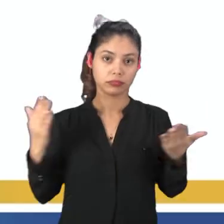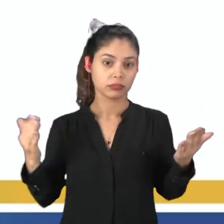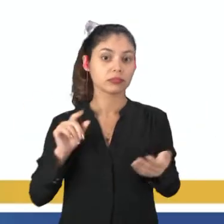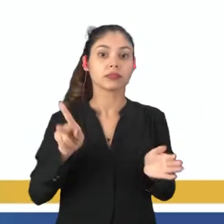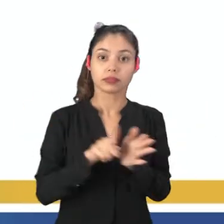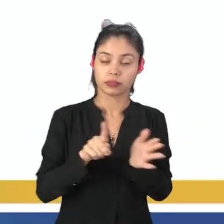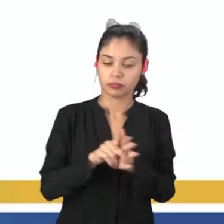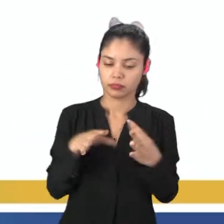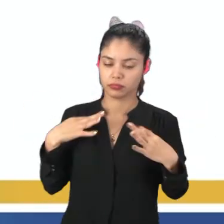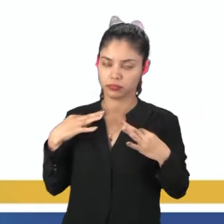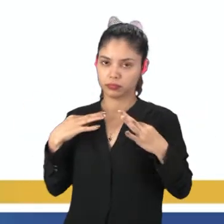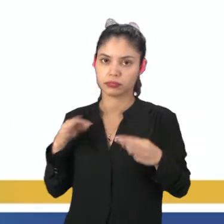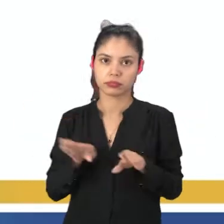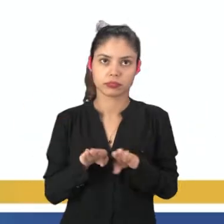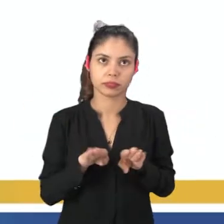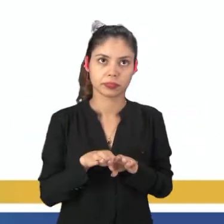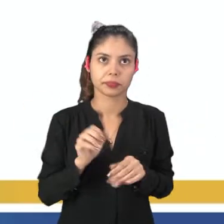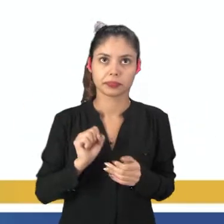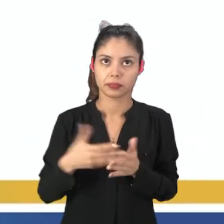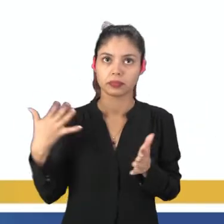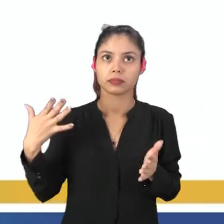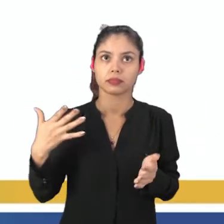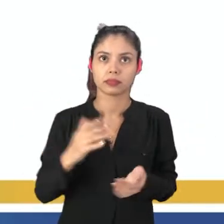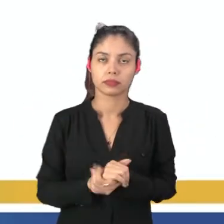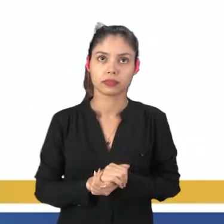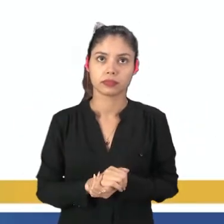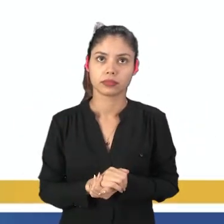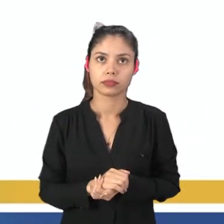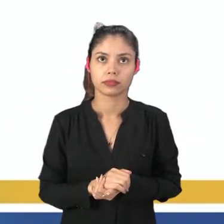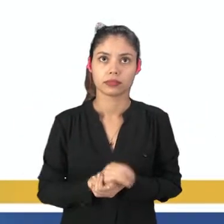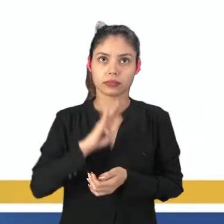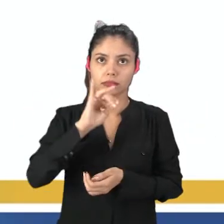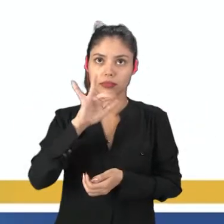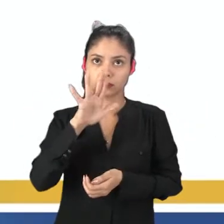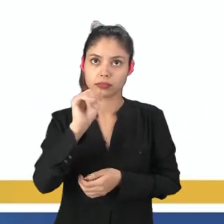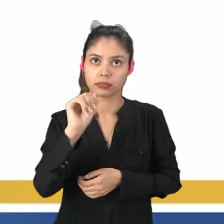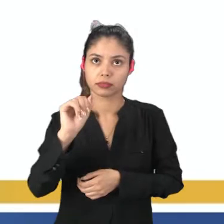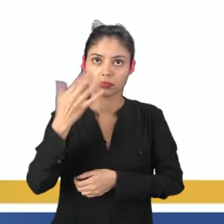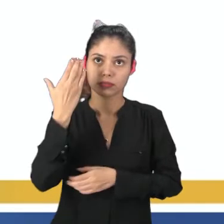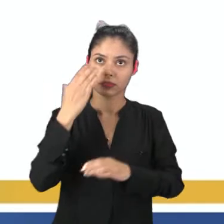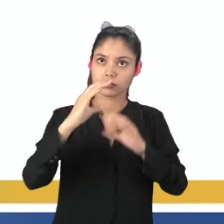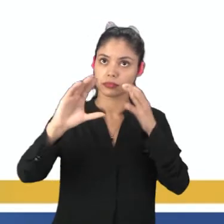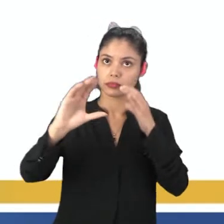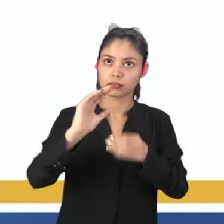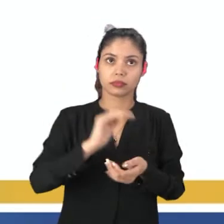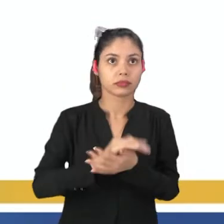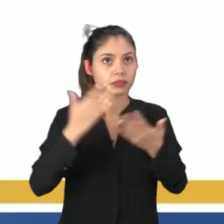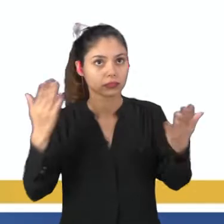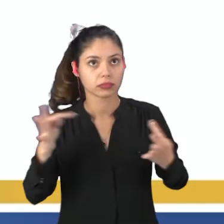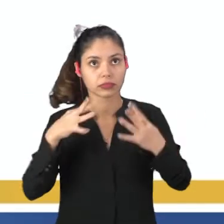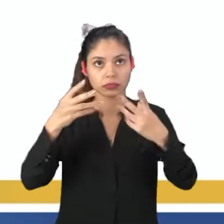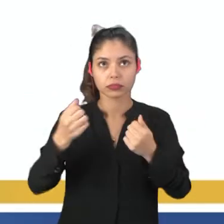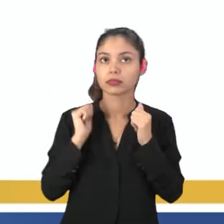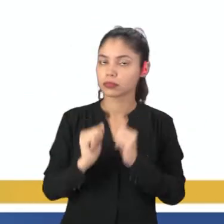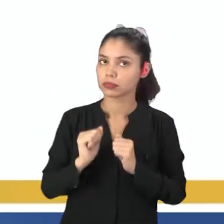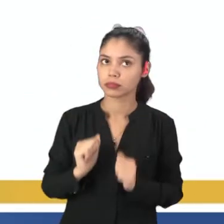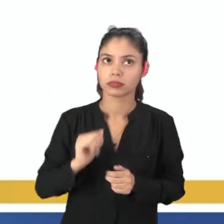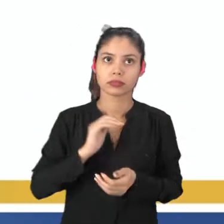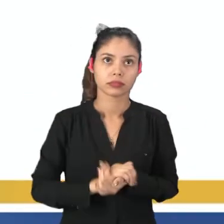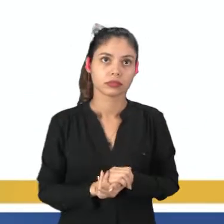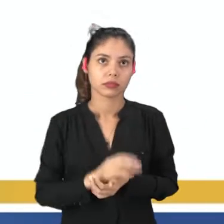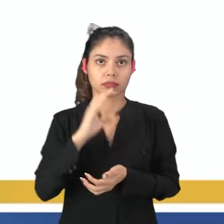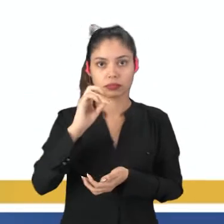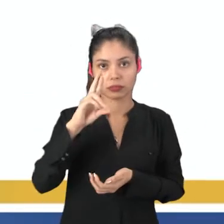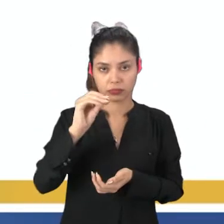figurino também. Na maioria, na maior parte das vezes, são as baianas que cantam. No entanto, todos podem